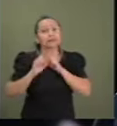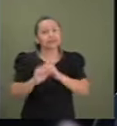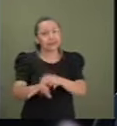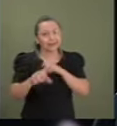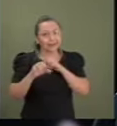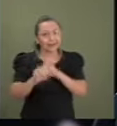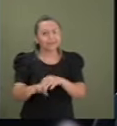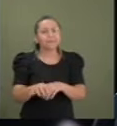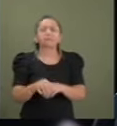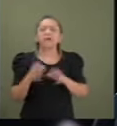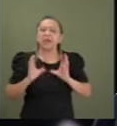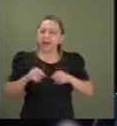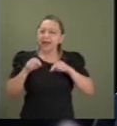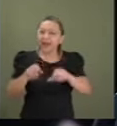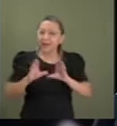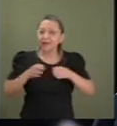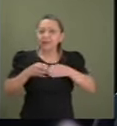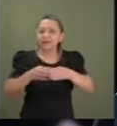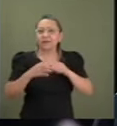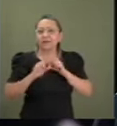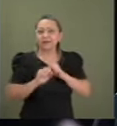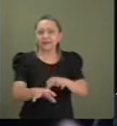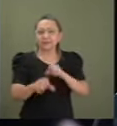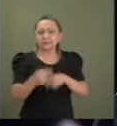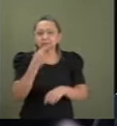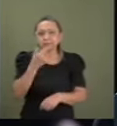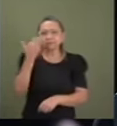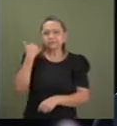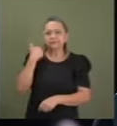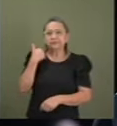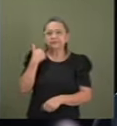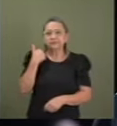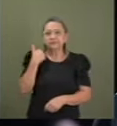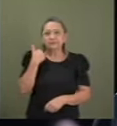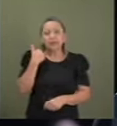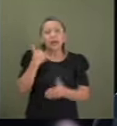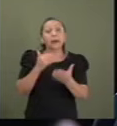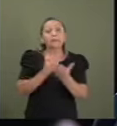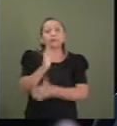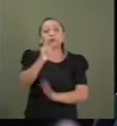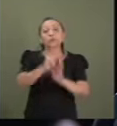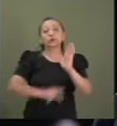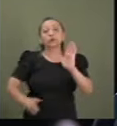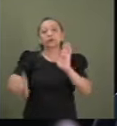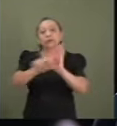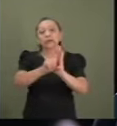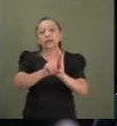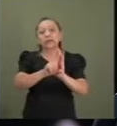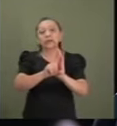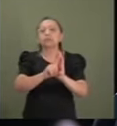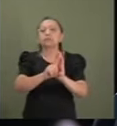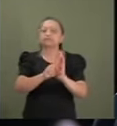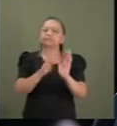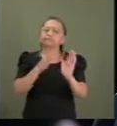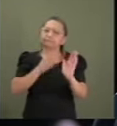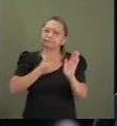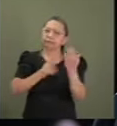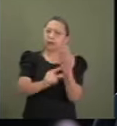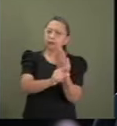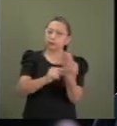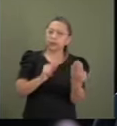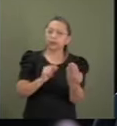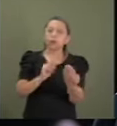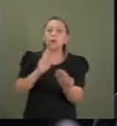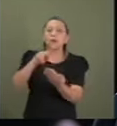A Comissão de Educação, recentemente, aprovou o projeto de lei de nossa autoria com a